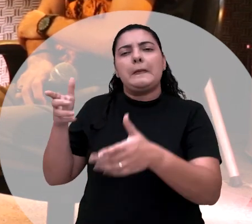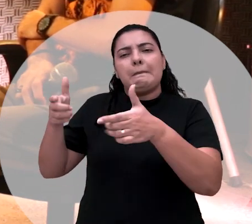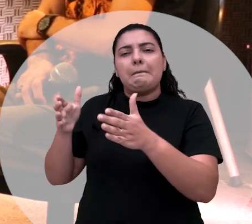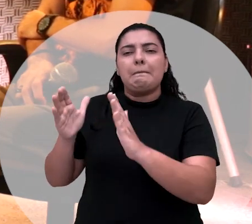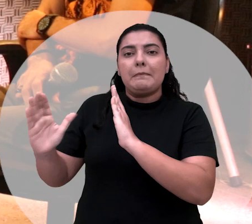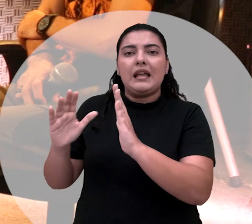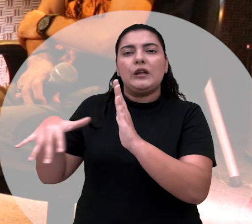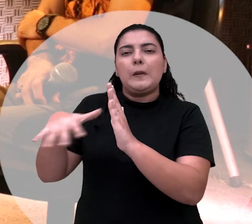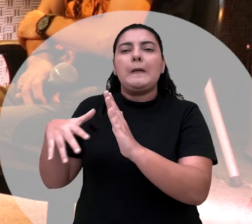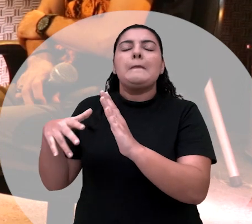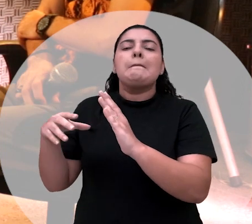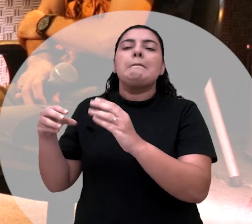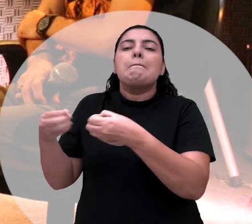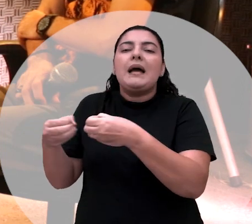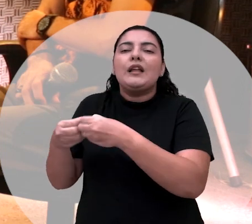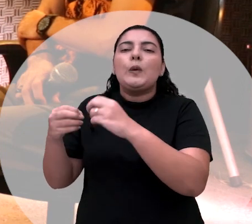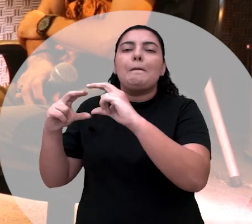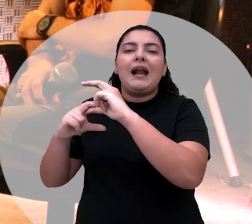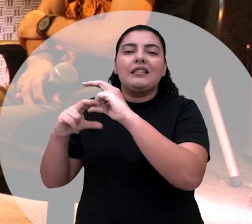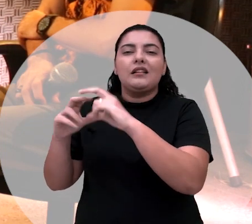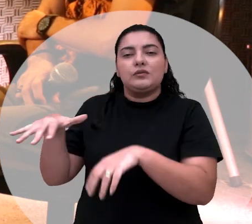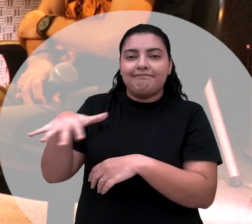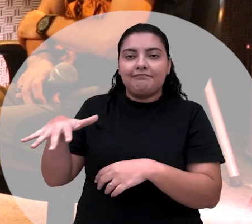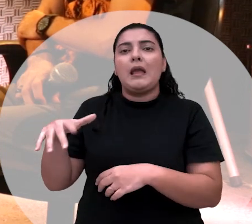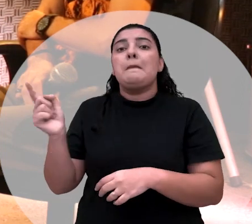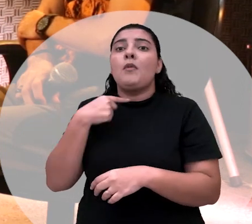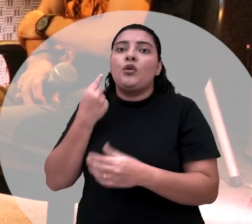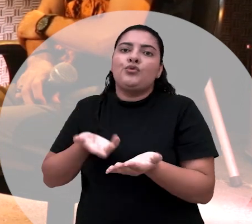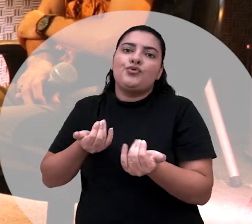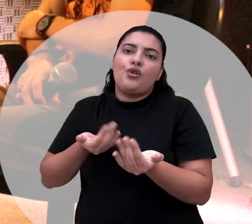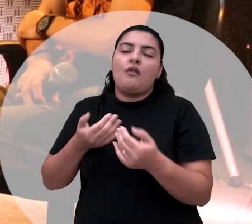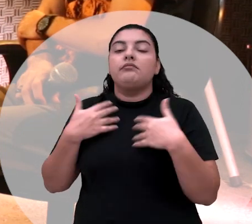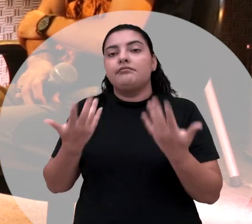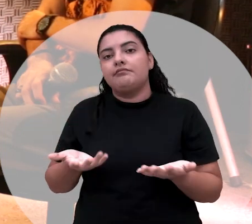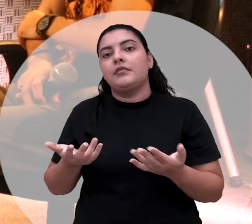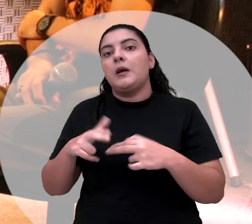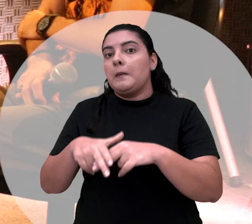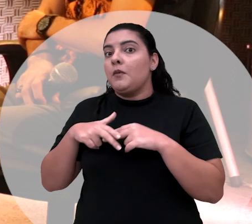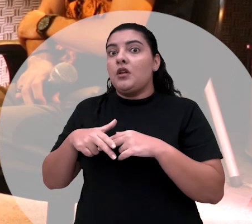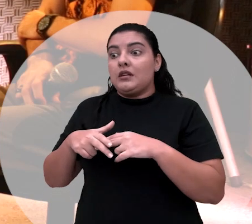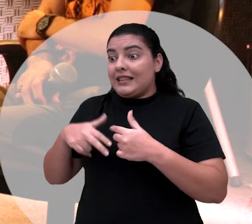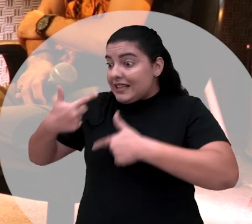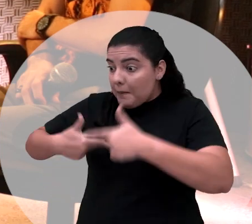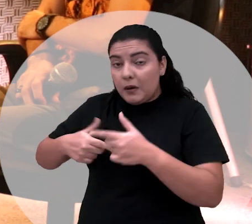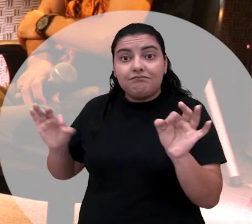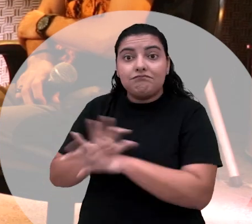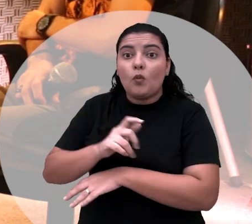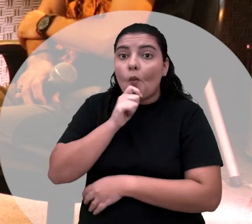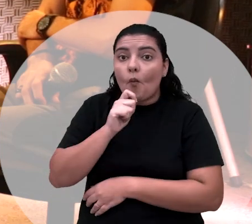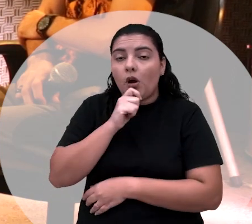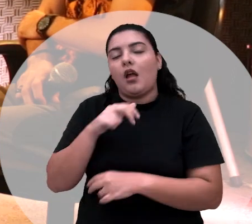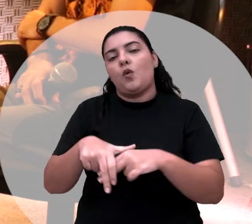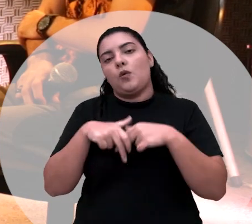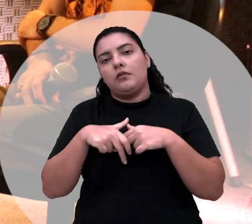pedaço perto do Bradesco. Então, ela faleceu muito jovem. Então, eu não terminei minhas obrigações. Então, comecei